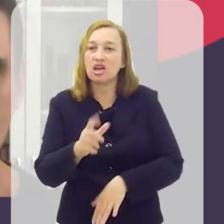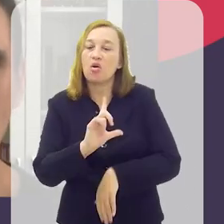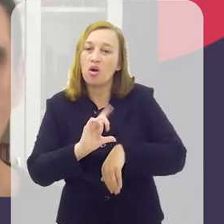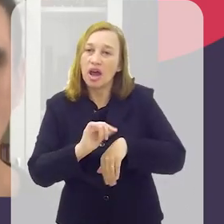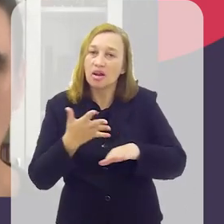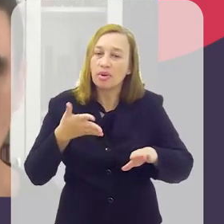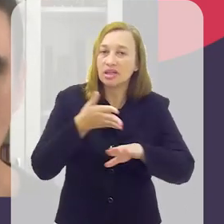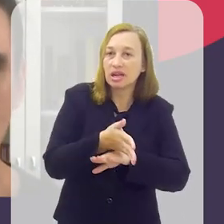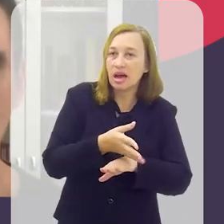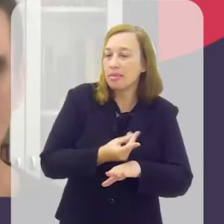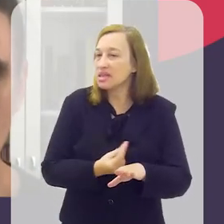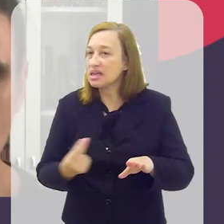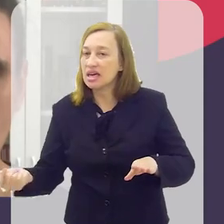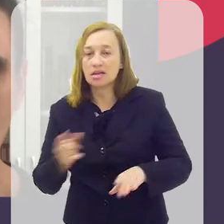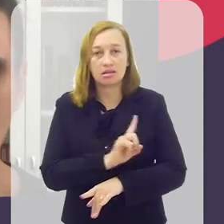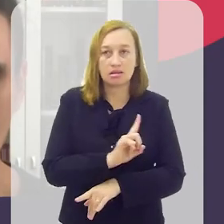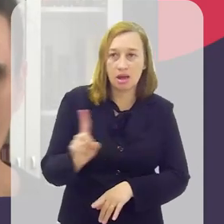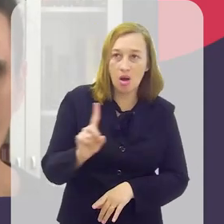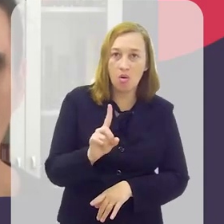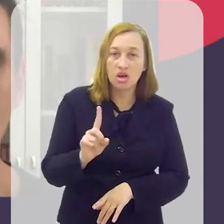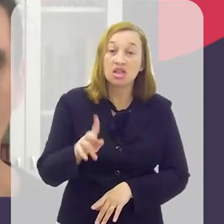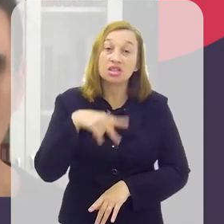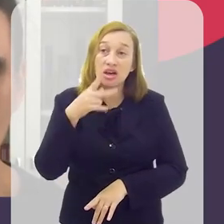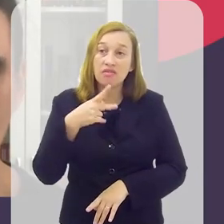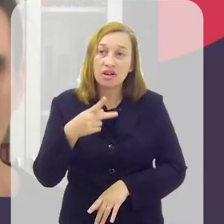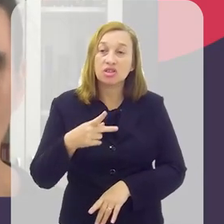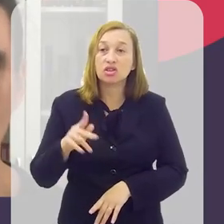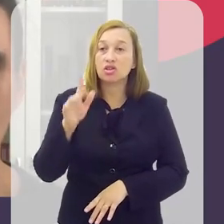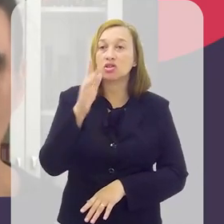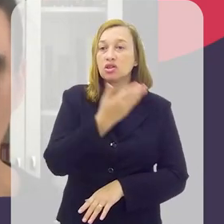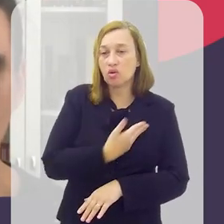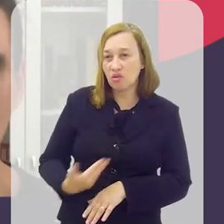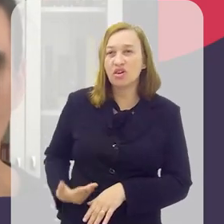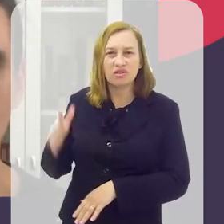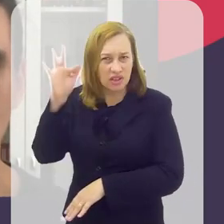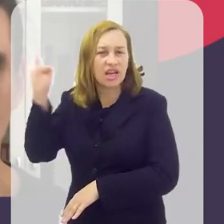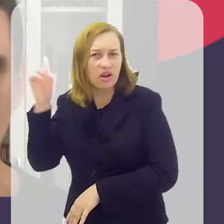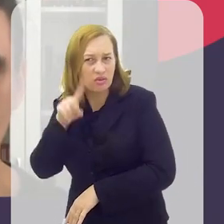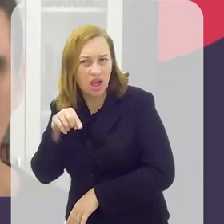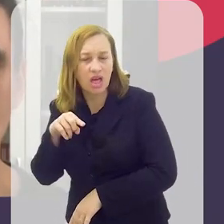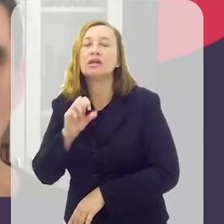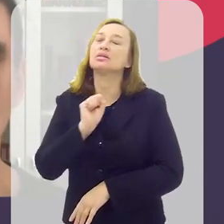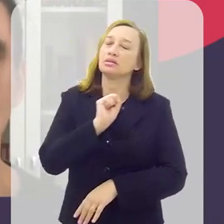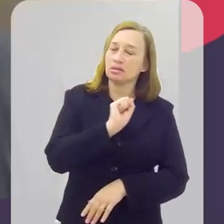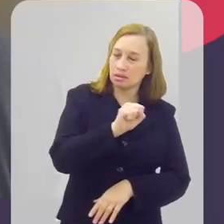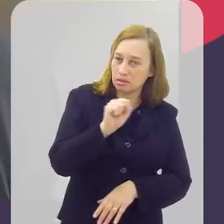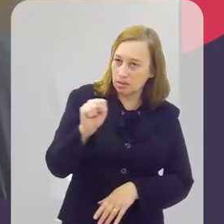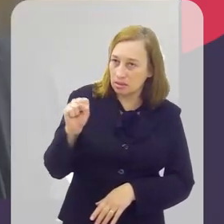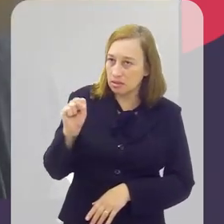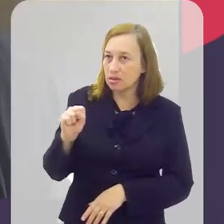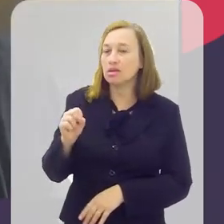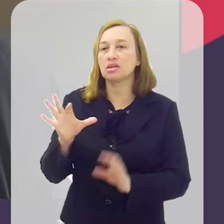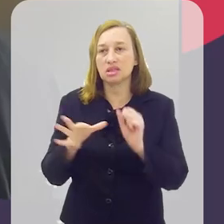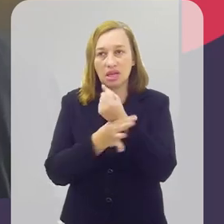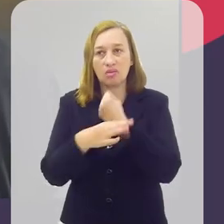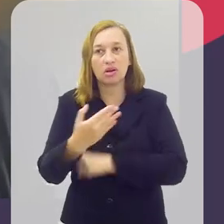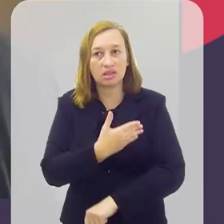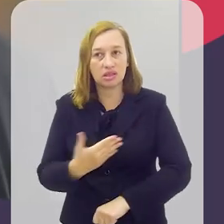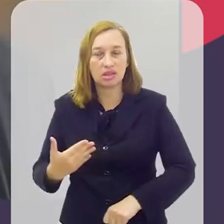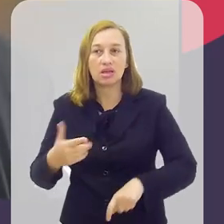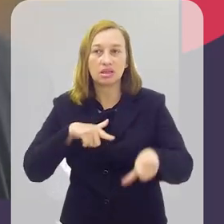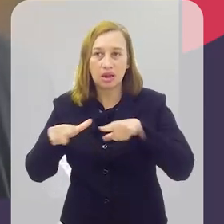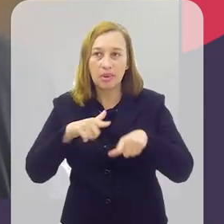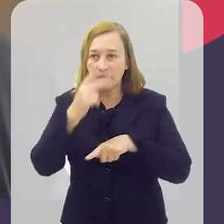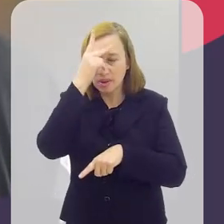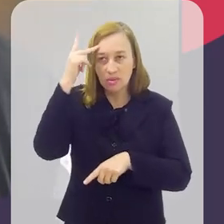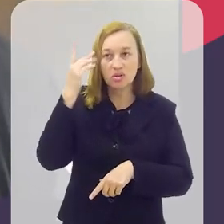horário para entrar, horário para sair e bater ponto. A gente está falando de governo federal, né, Ralf? A está falando de governo federal, esse grupo de trabalho. Só para